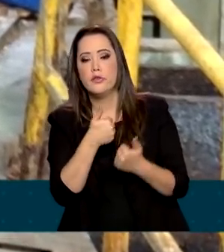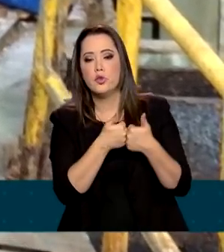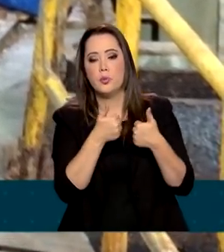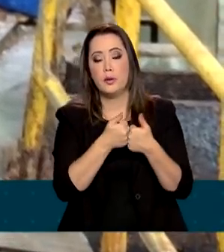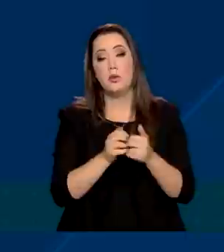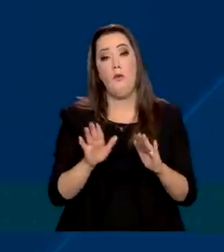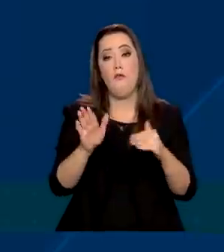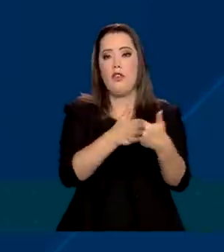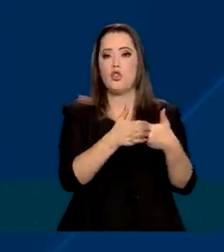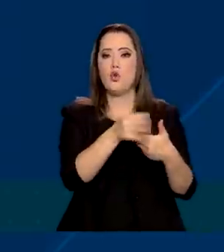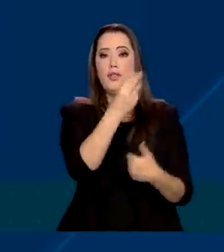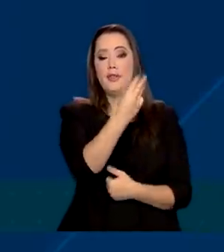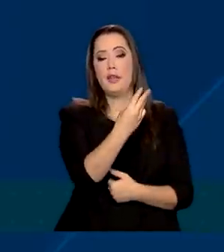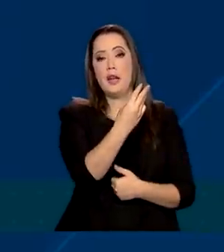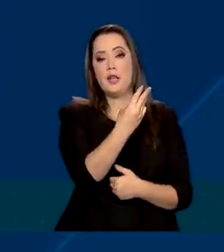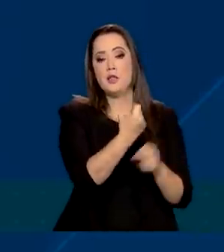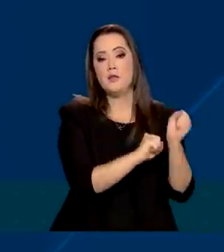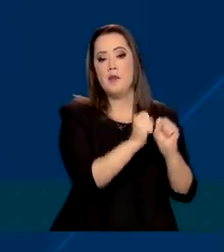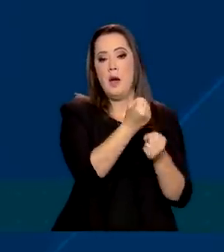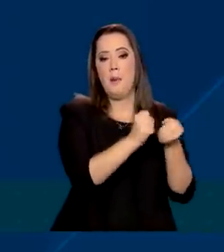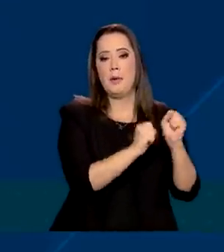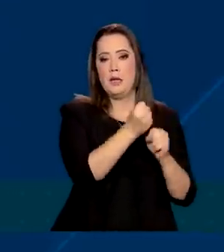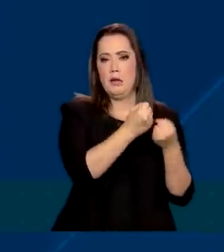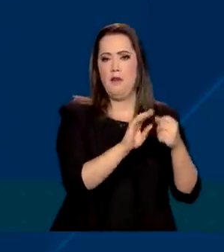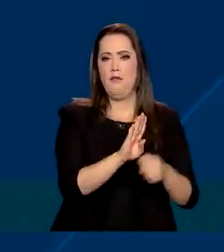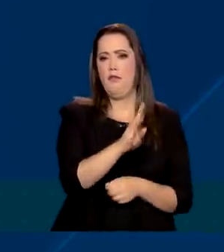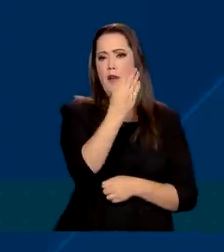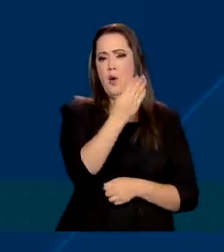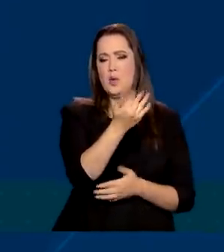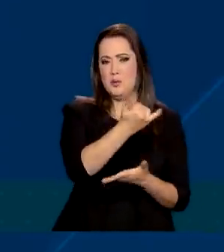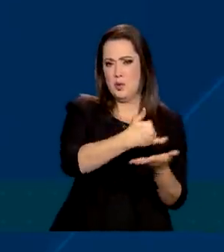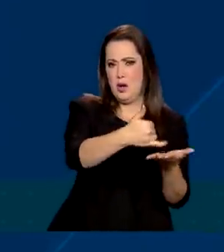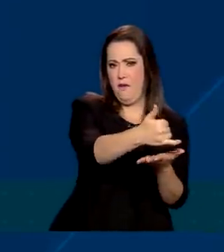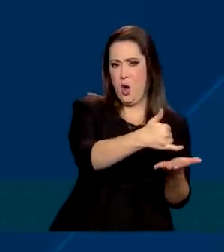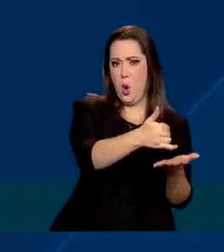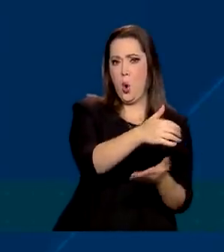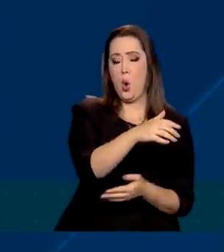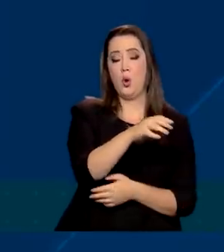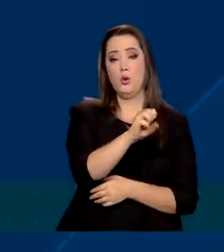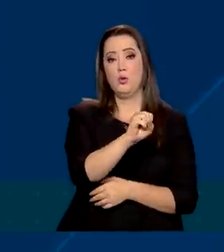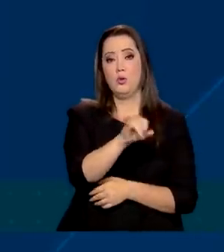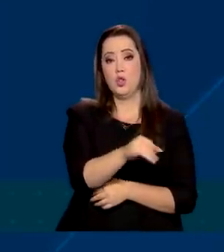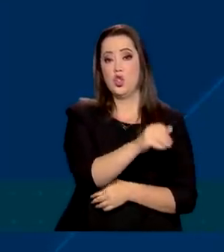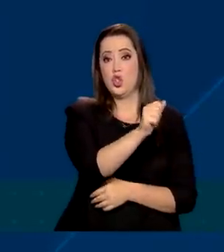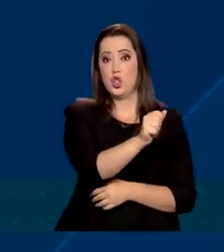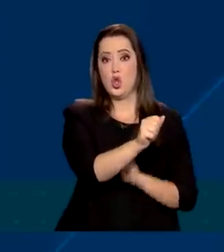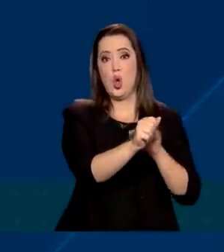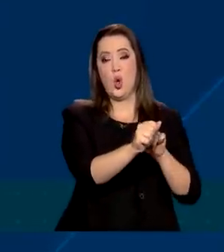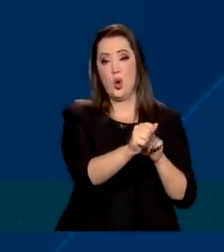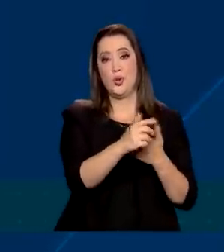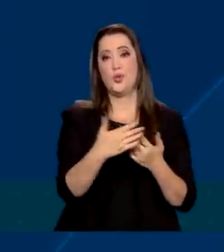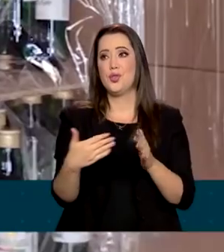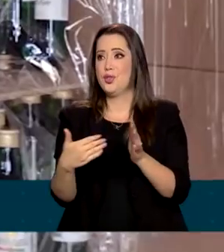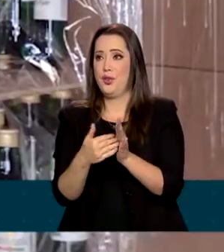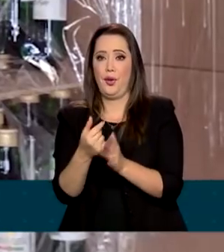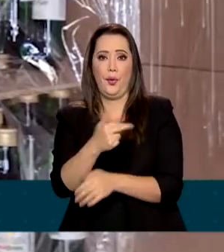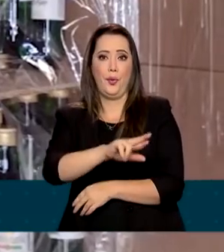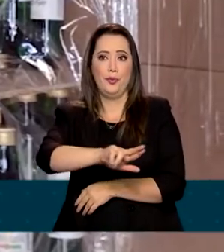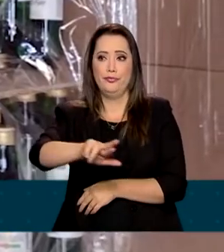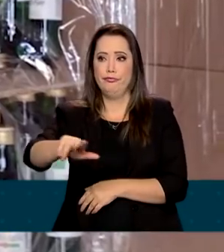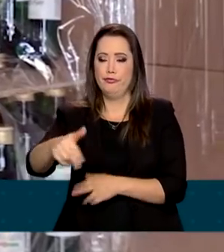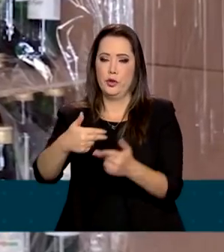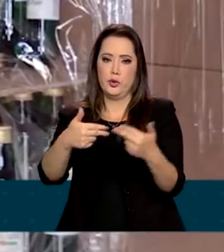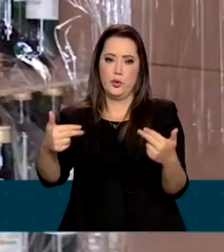fechamento de três fábricas clandestinas que misturavam óleo de soja com corantes artificiais e até óleo de lamparina, na